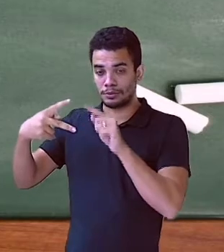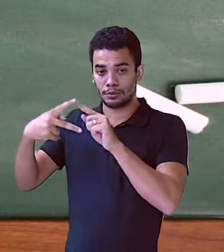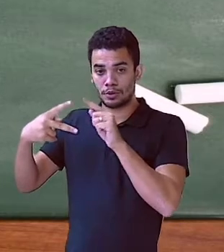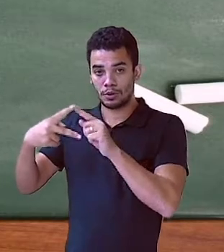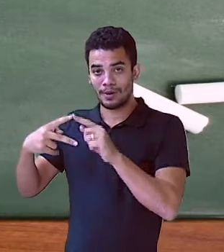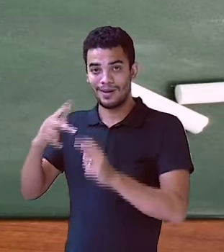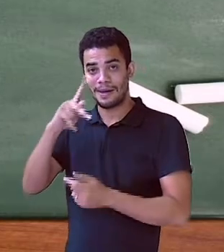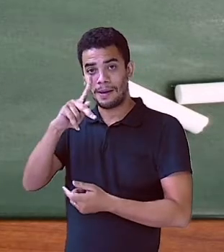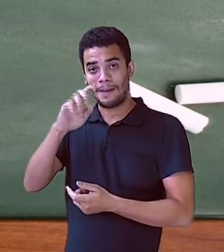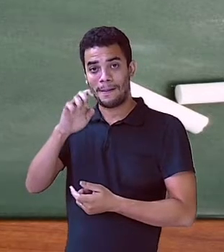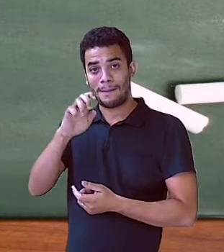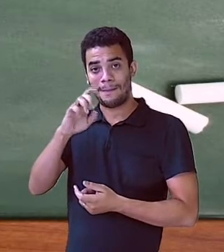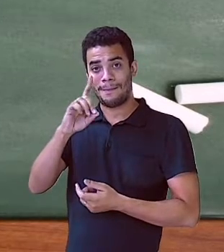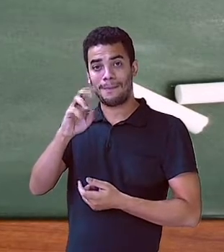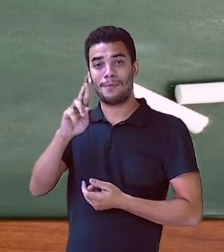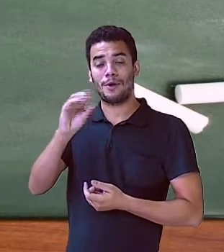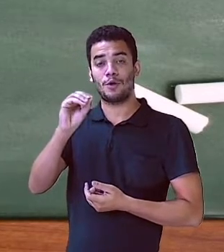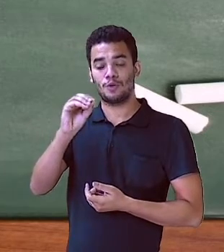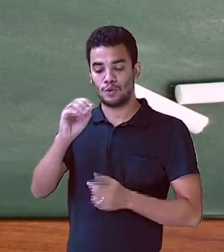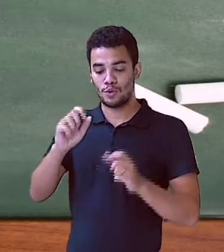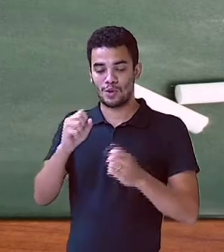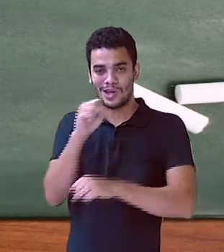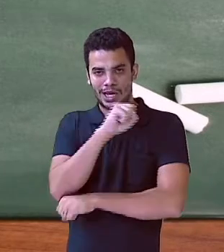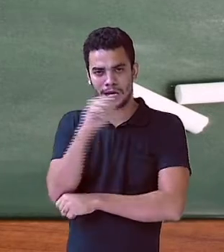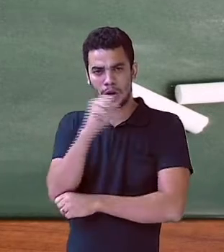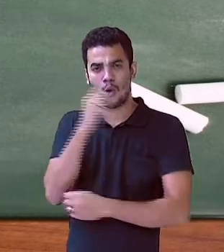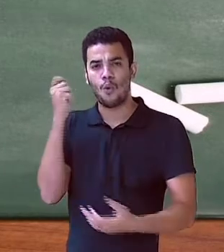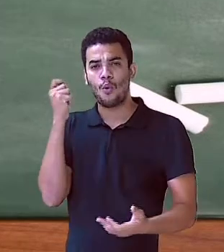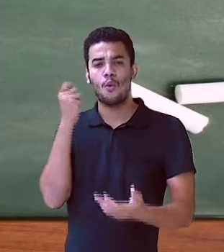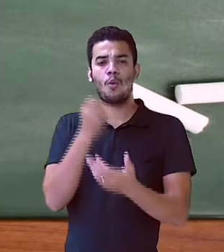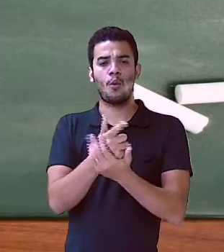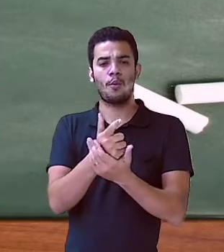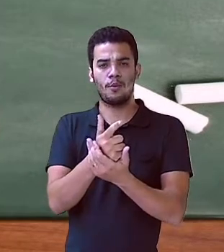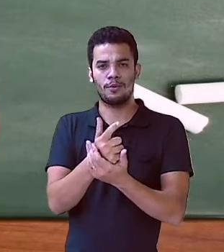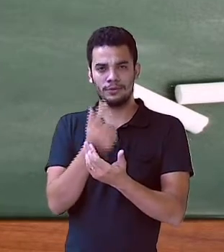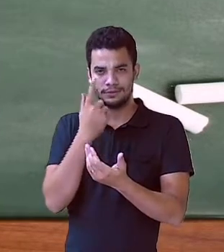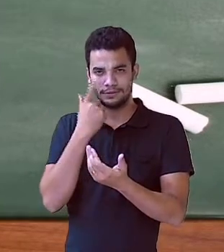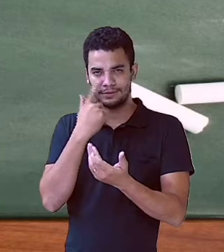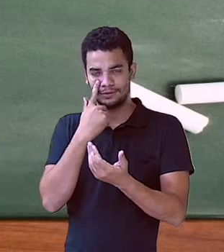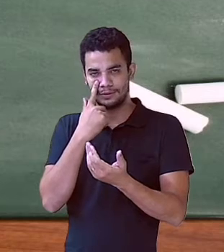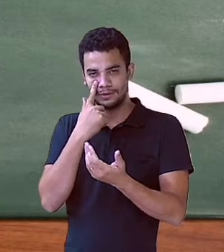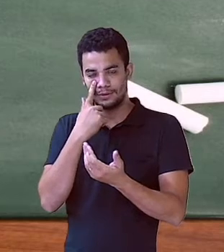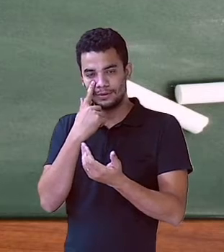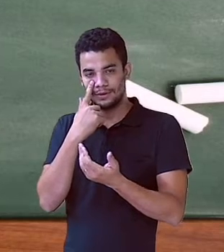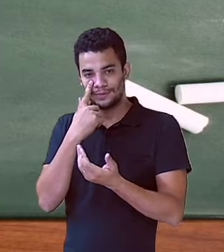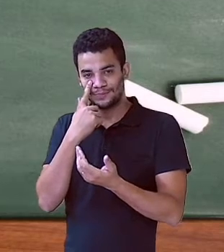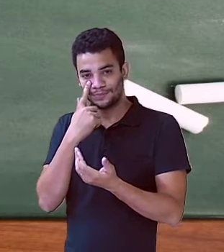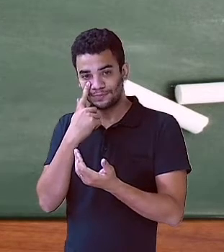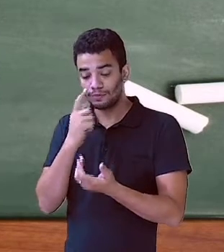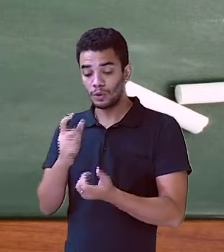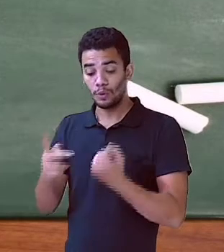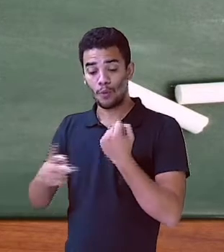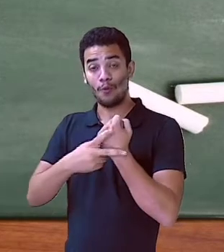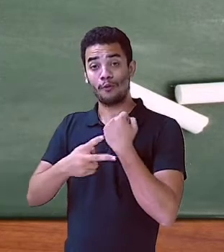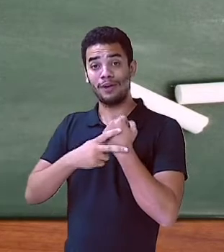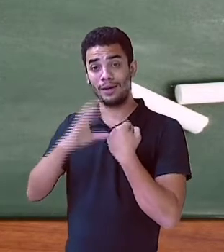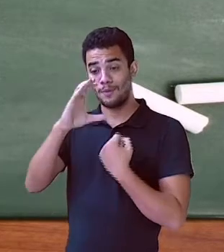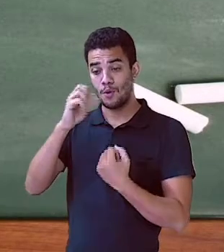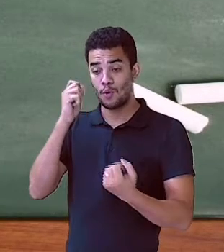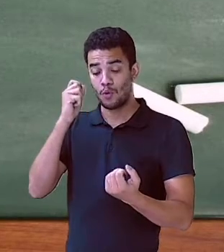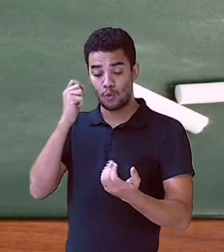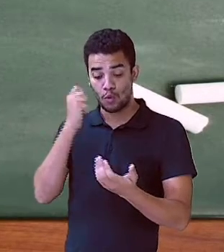Pedro comprou um carro. Esse verbo comprou, ele indica uma ação, não é mesmo? Isso.